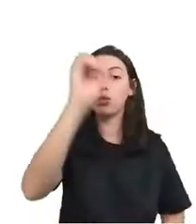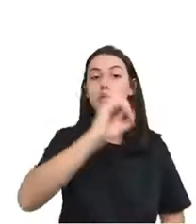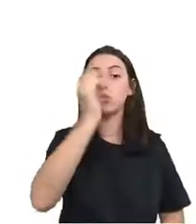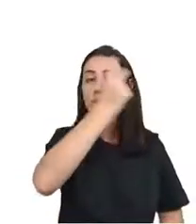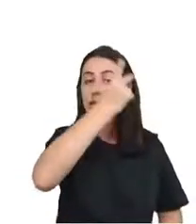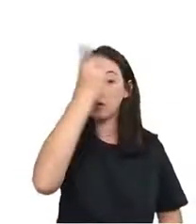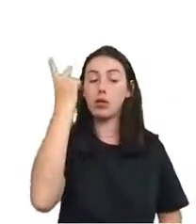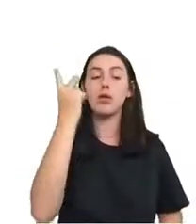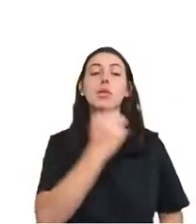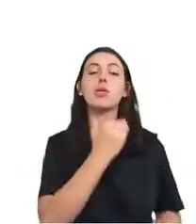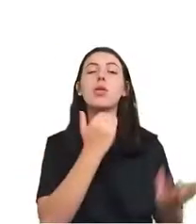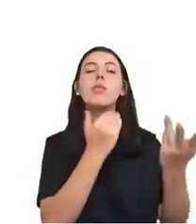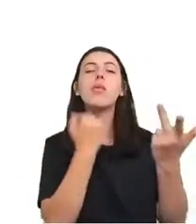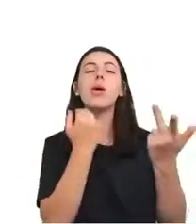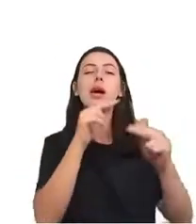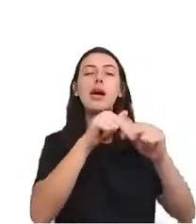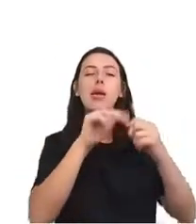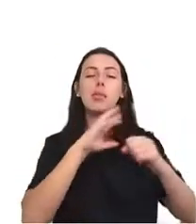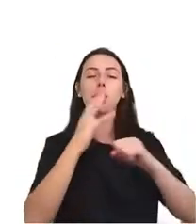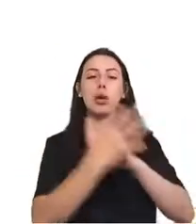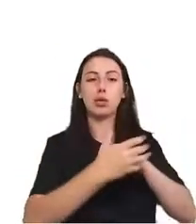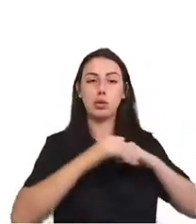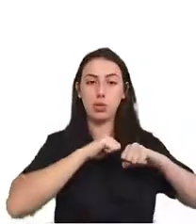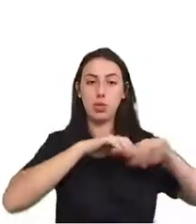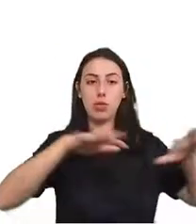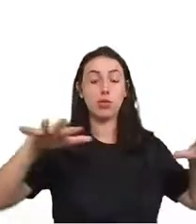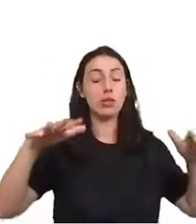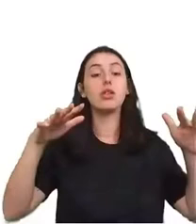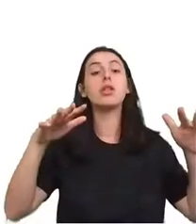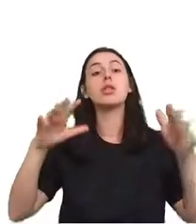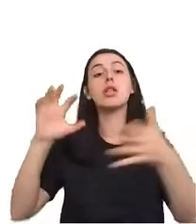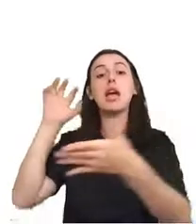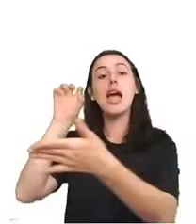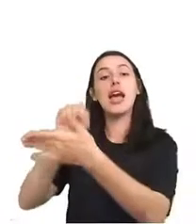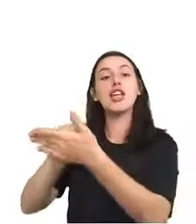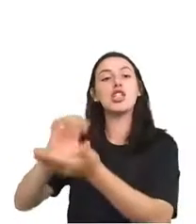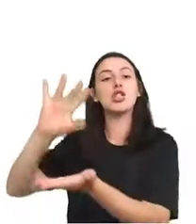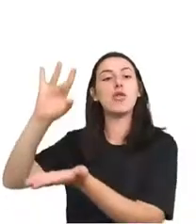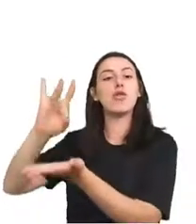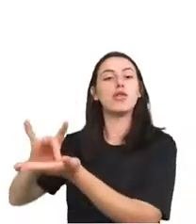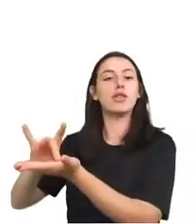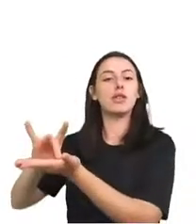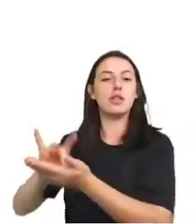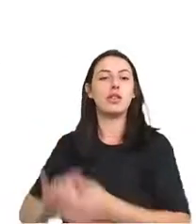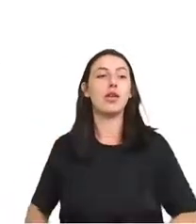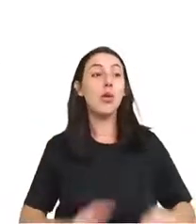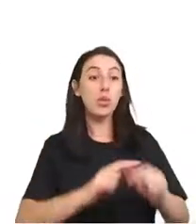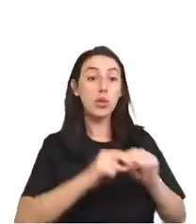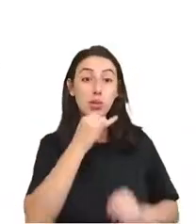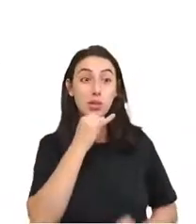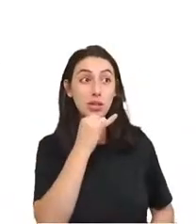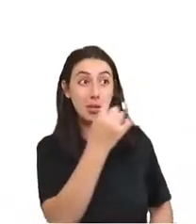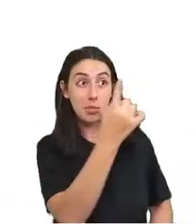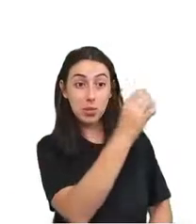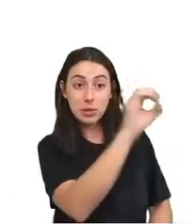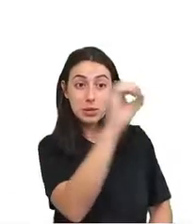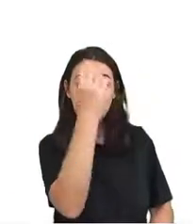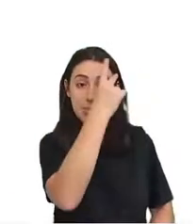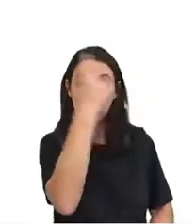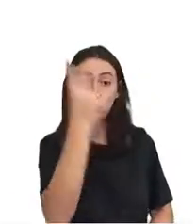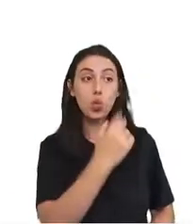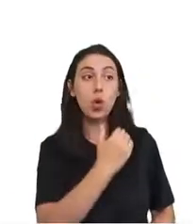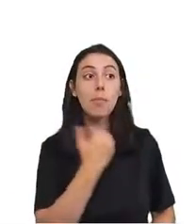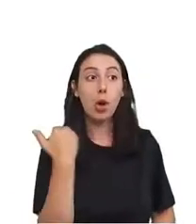registros oficiais. Então, para cada 100 mortes, somente uma foi relatada. Bom, no The